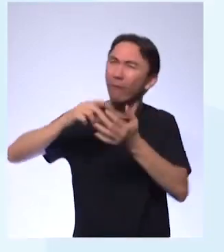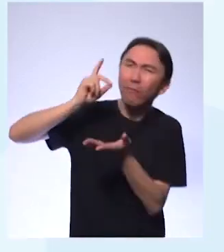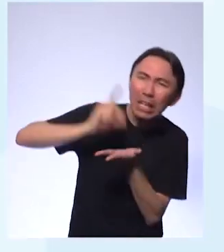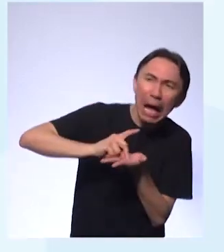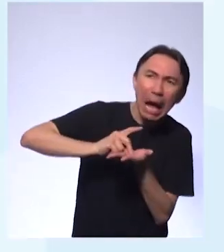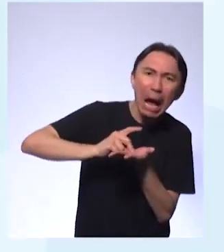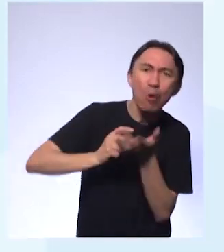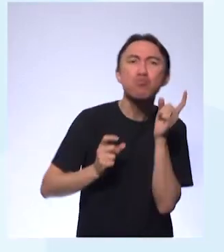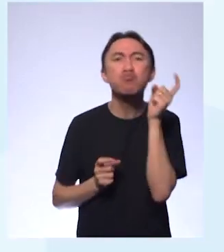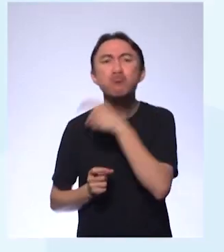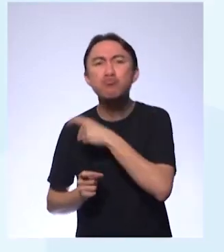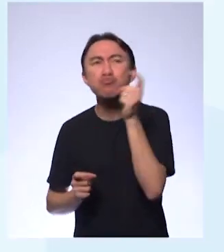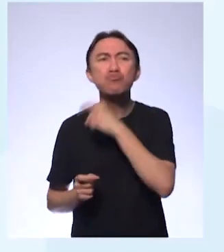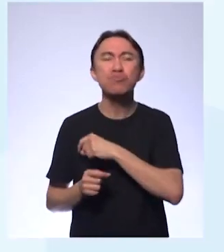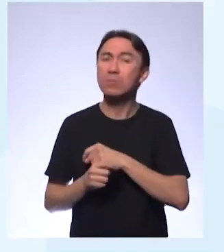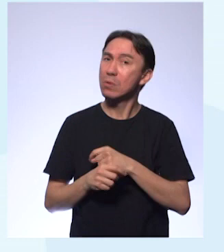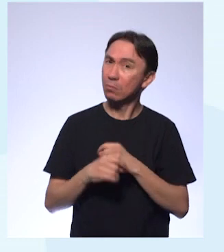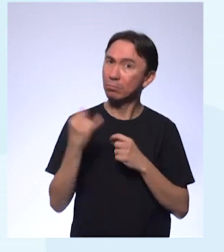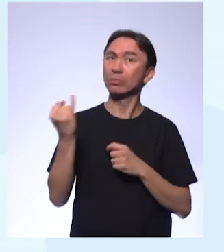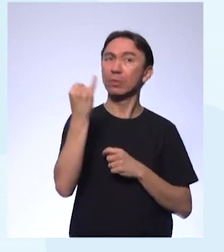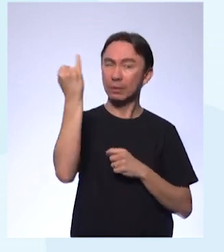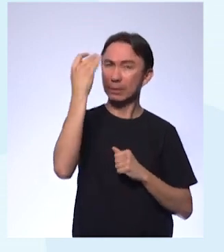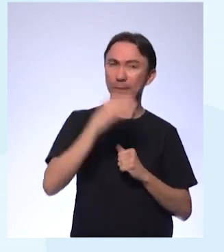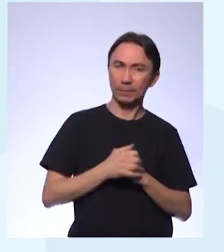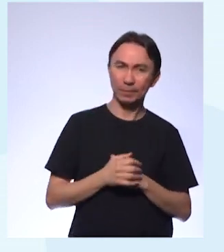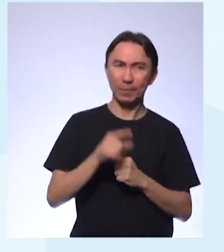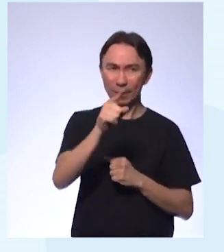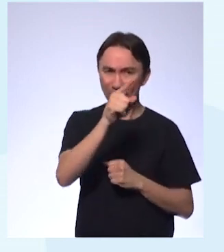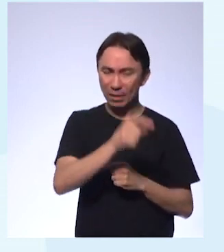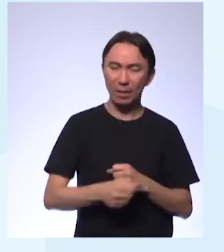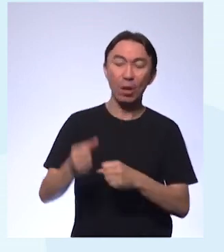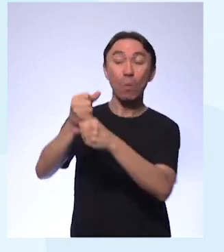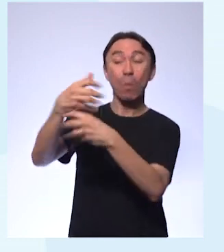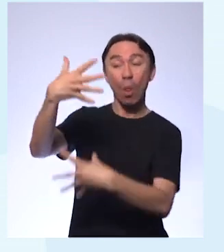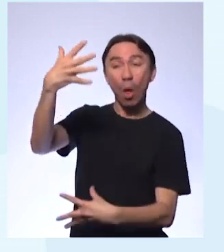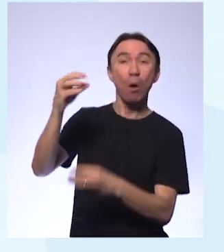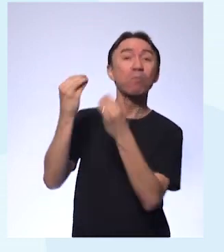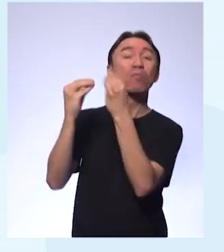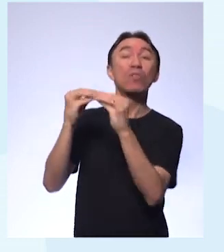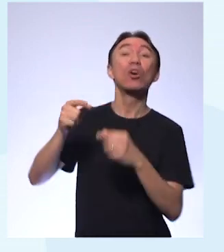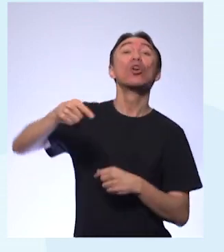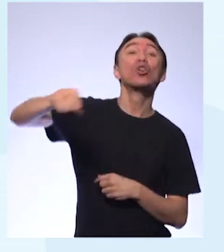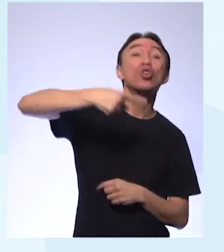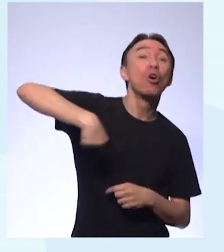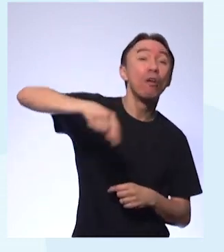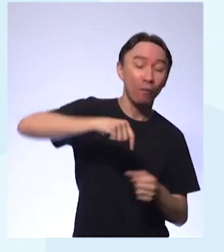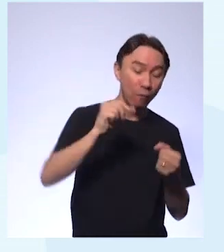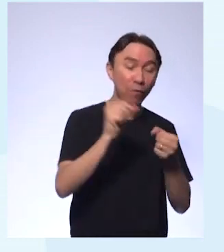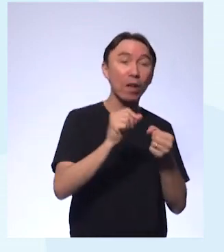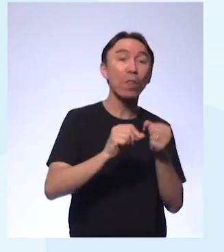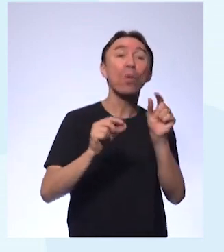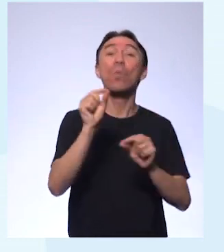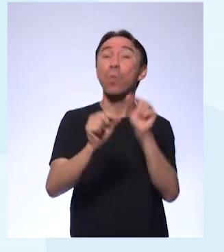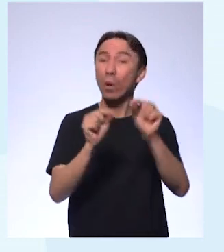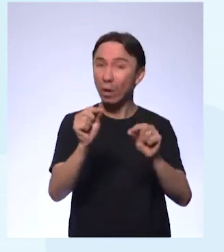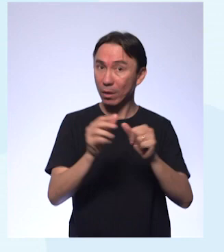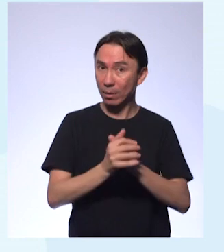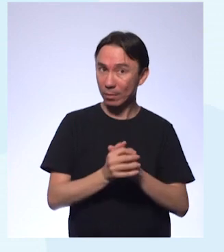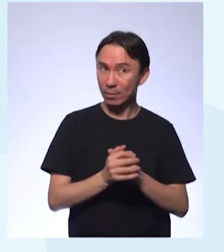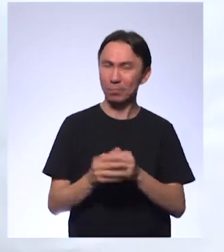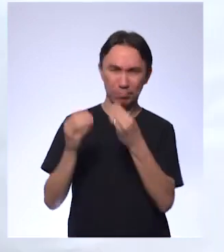pode fazer e aí, enquanto você vai falando no chat o que a gente pode fazer eu quero agradecer a sua